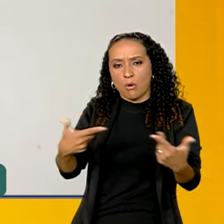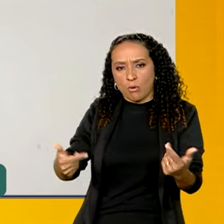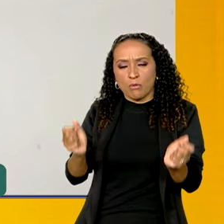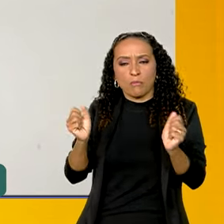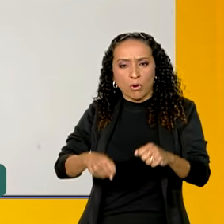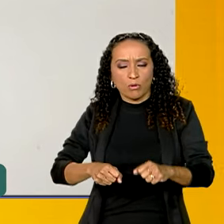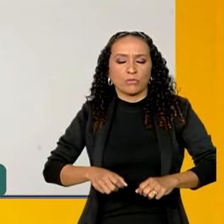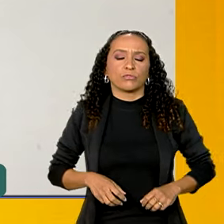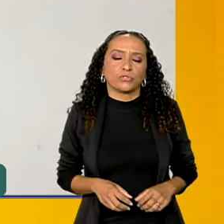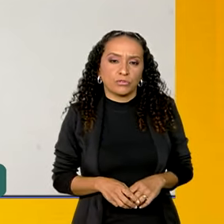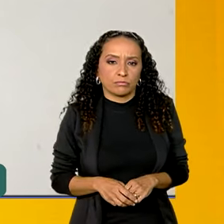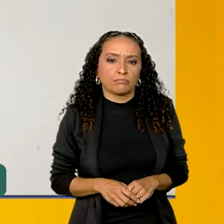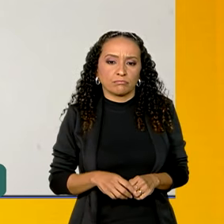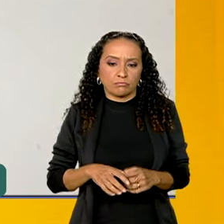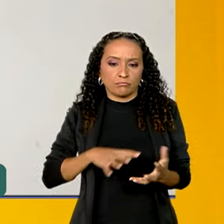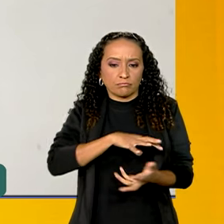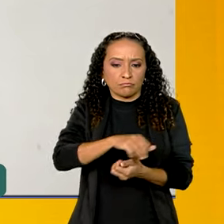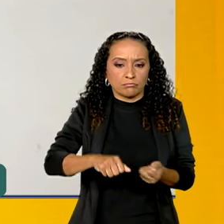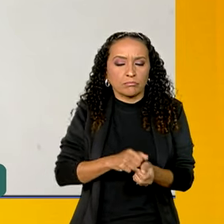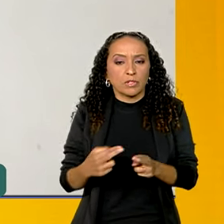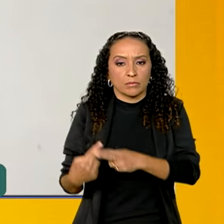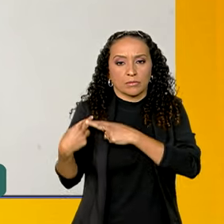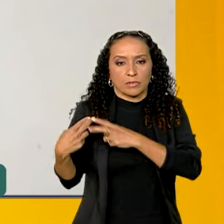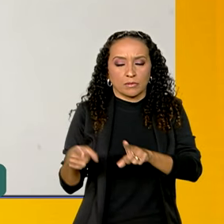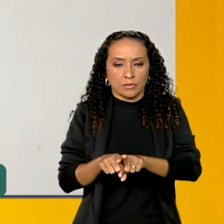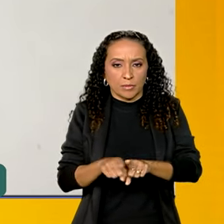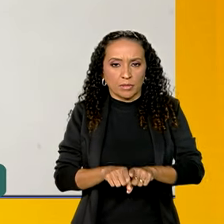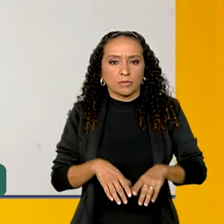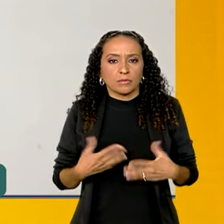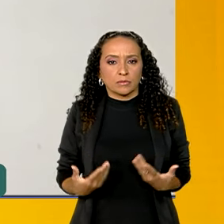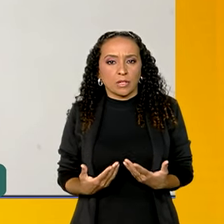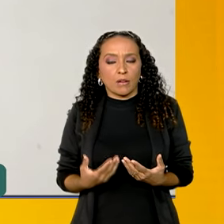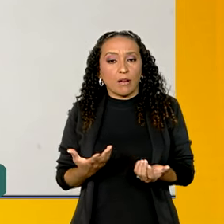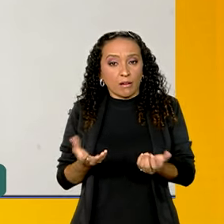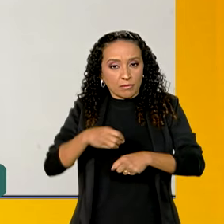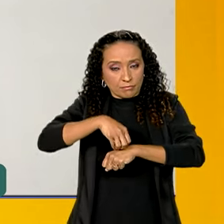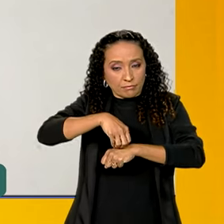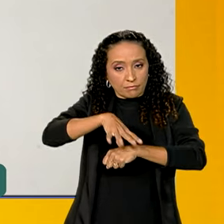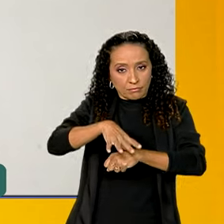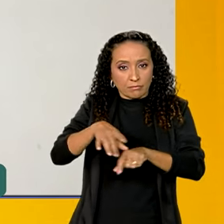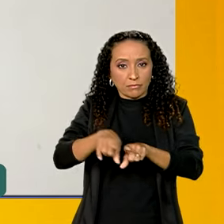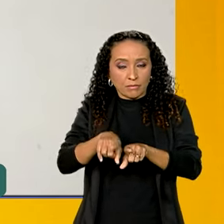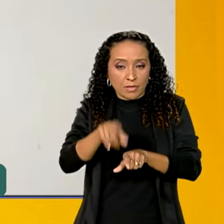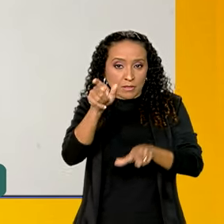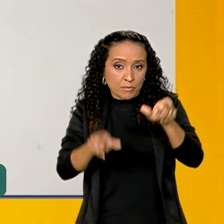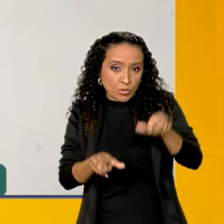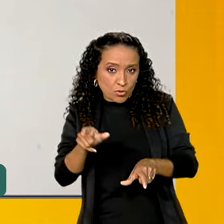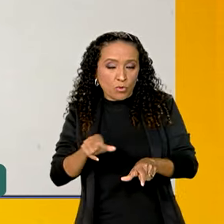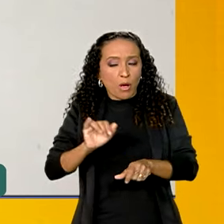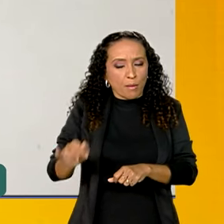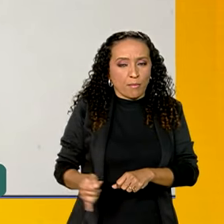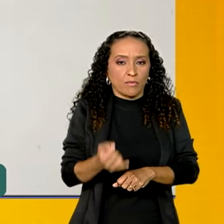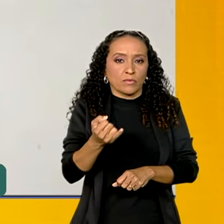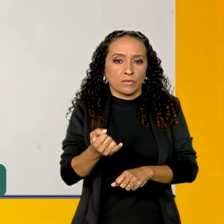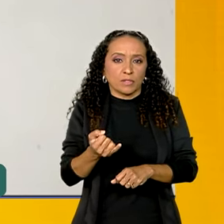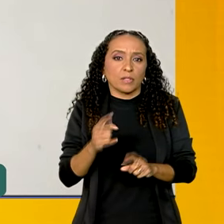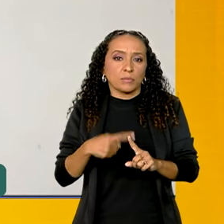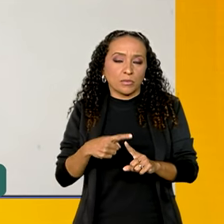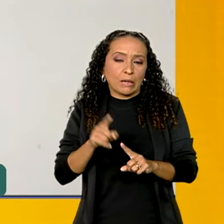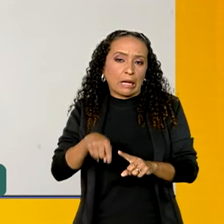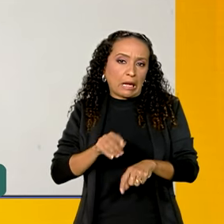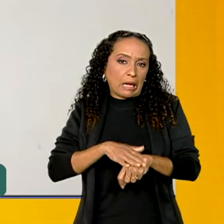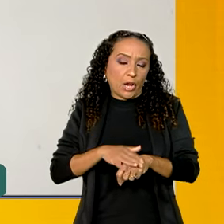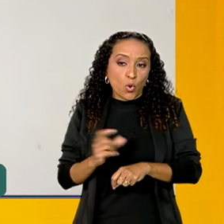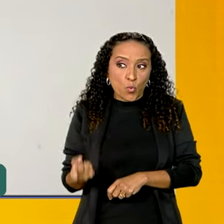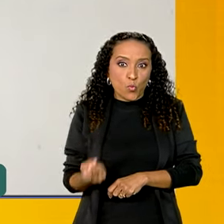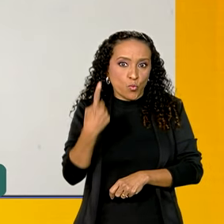de forma sustentável e responsável. Então, acho que aqui fica esse apelo, esse chamado para as pessoas para aproveitarem, porque são condições